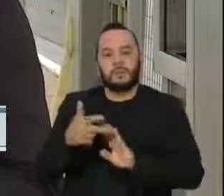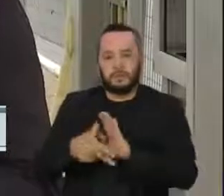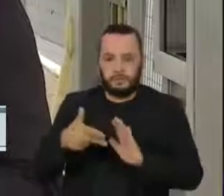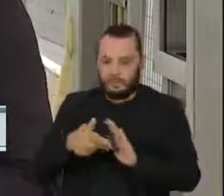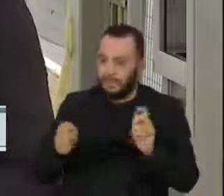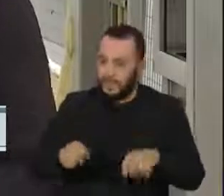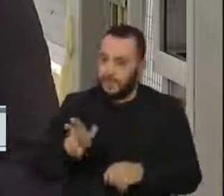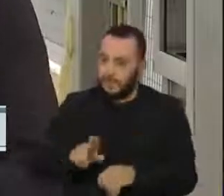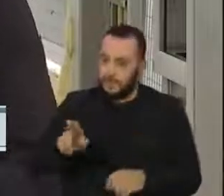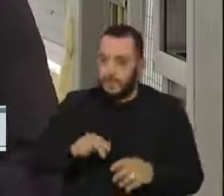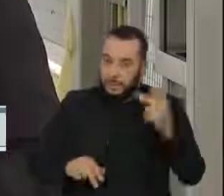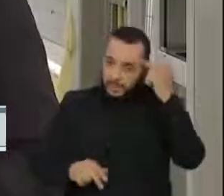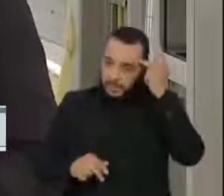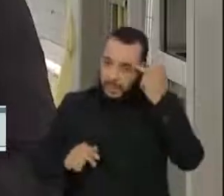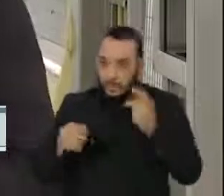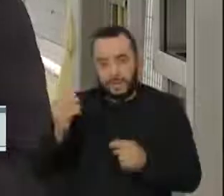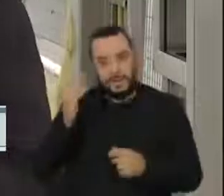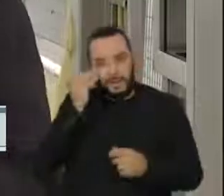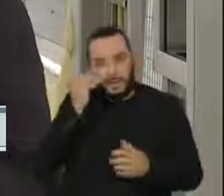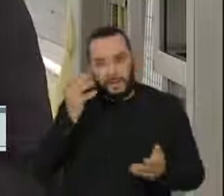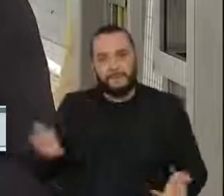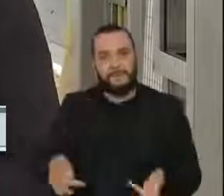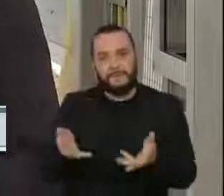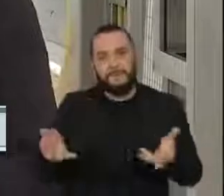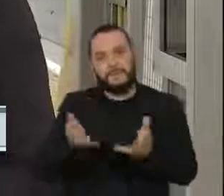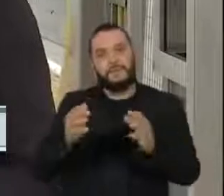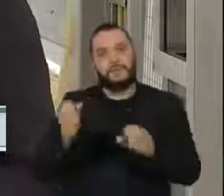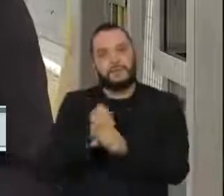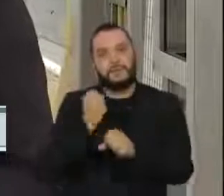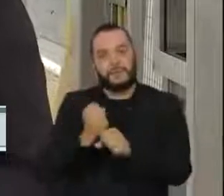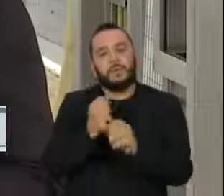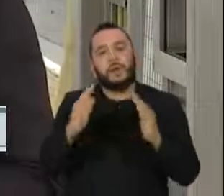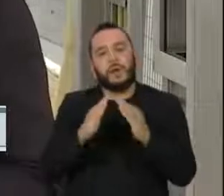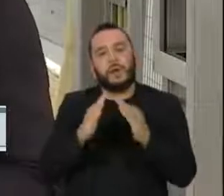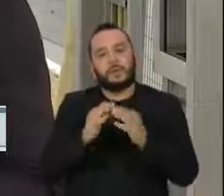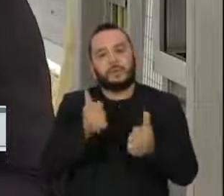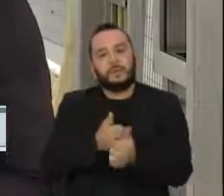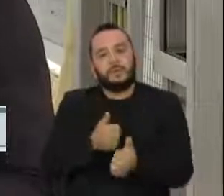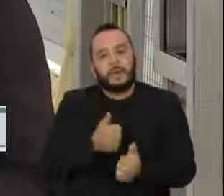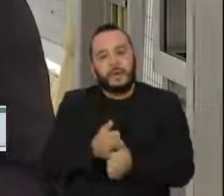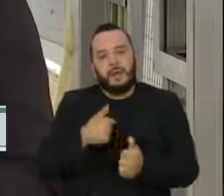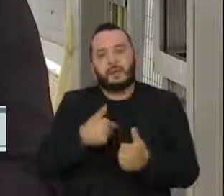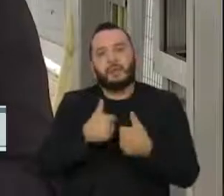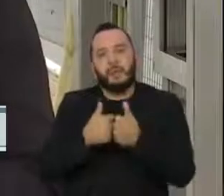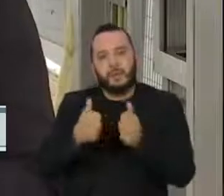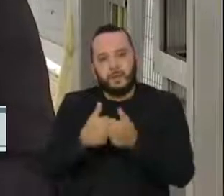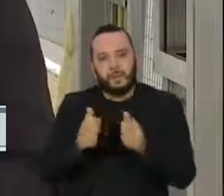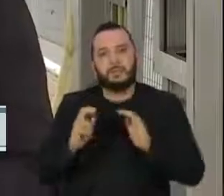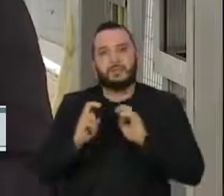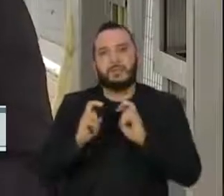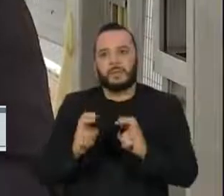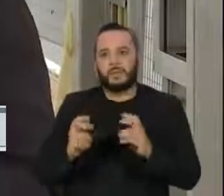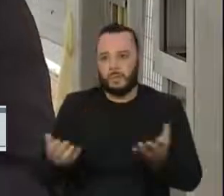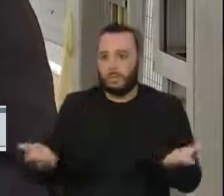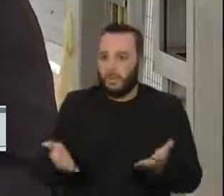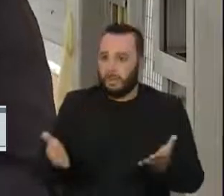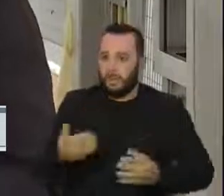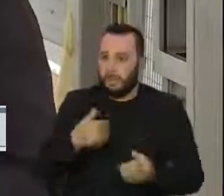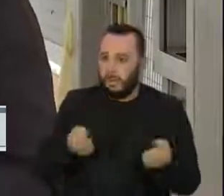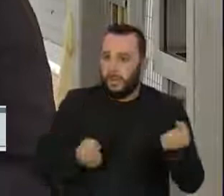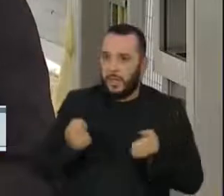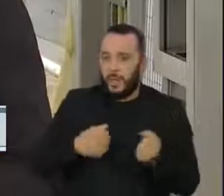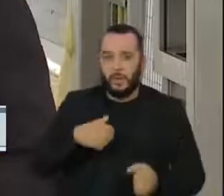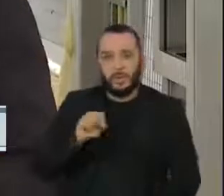como São Paulo, por exemplo, têm tentado estimular a construção de moradias em locais próximos de terminais de ônibus e metrô. Hoje os carros